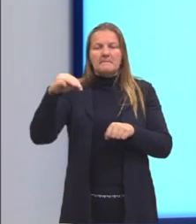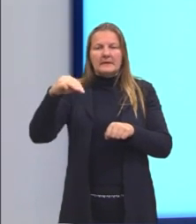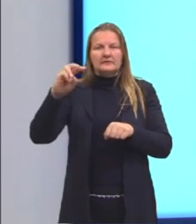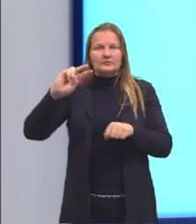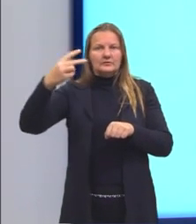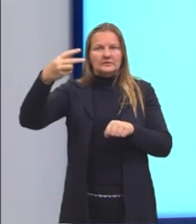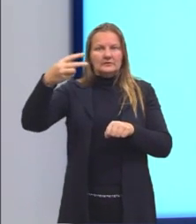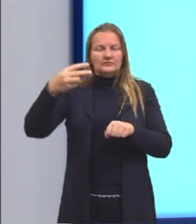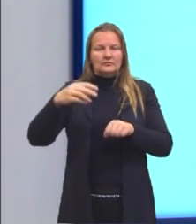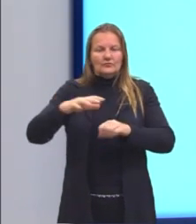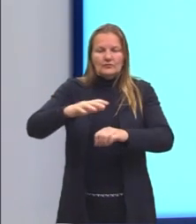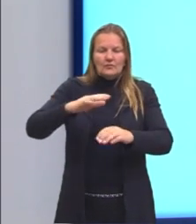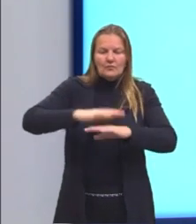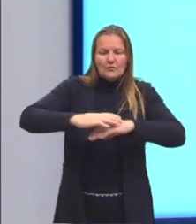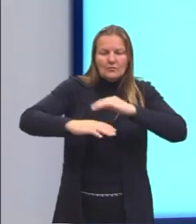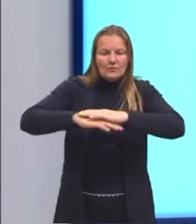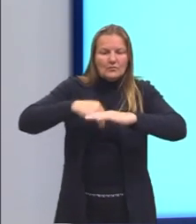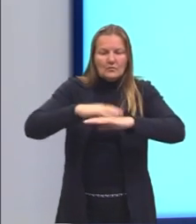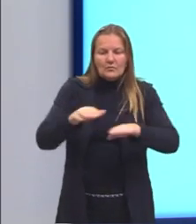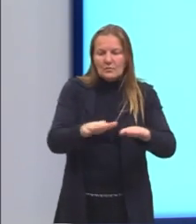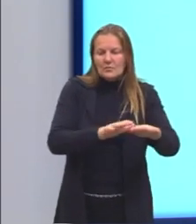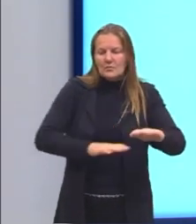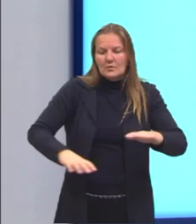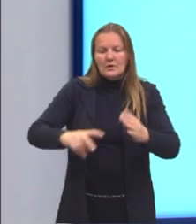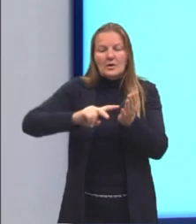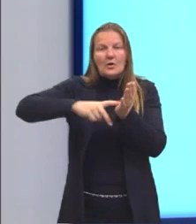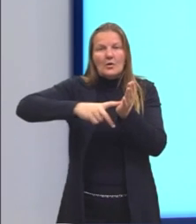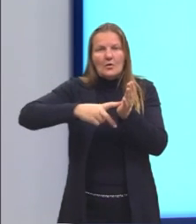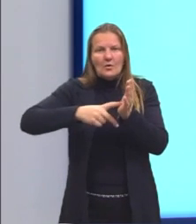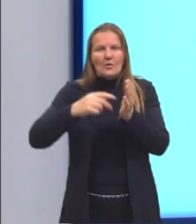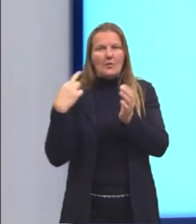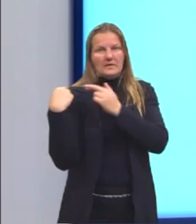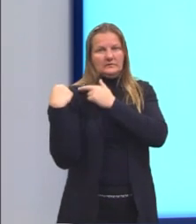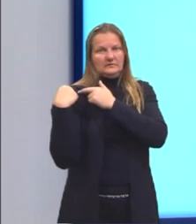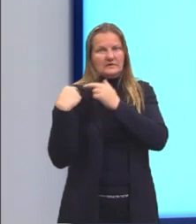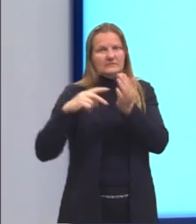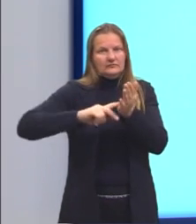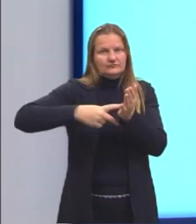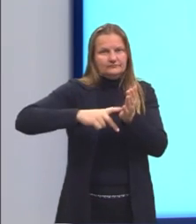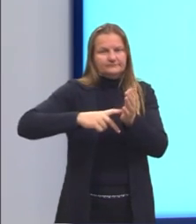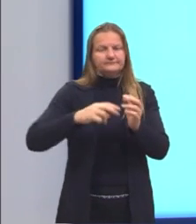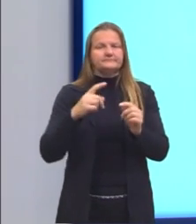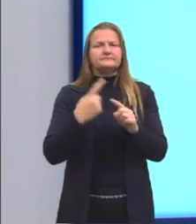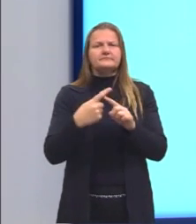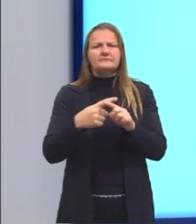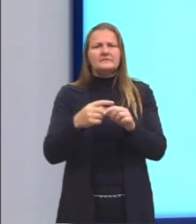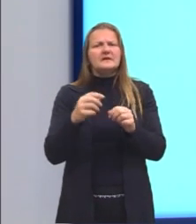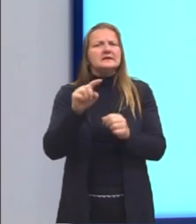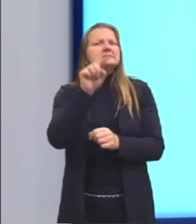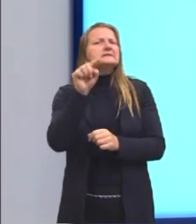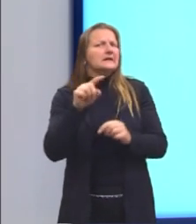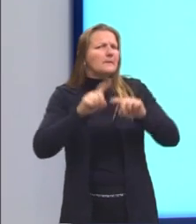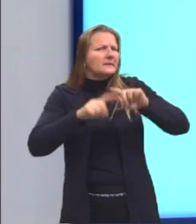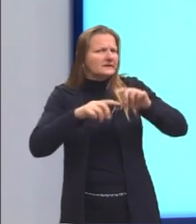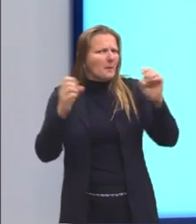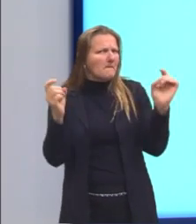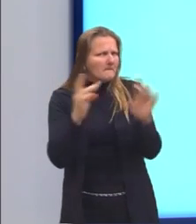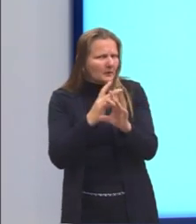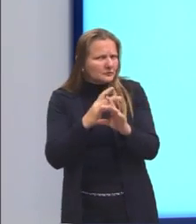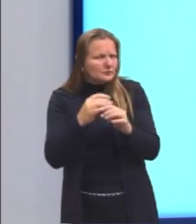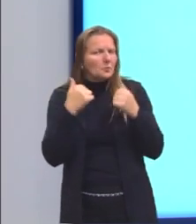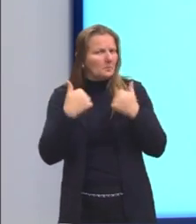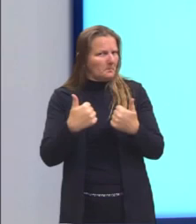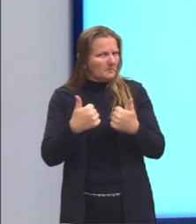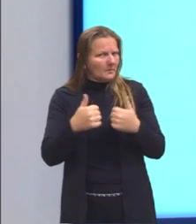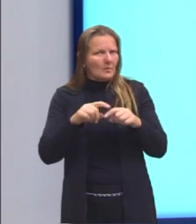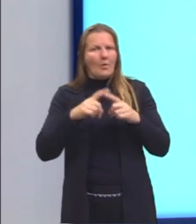O síndico do condomínio irá avaliar se esse material disponível será suficiente para pavimentar